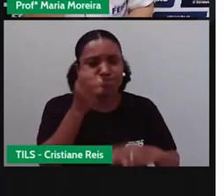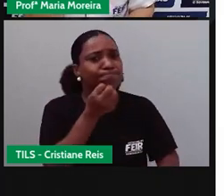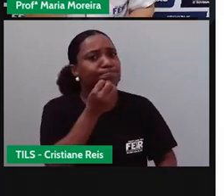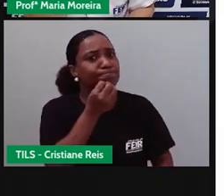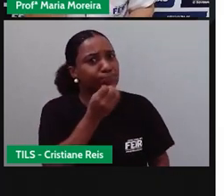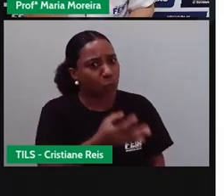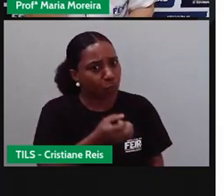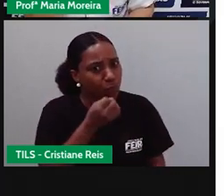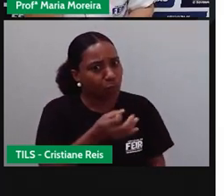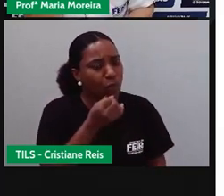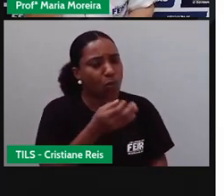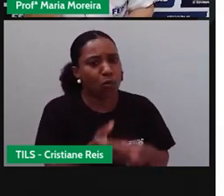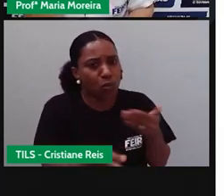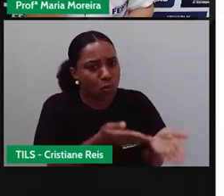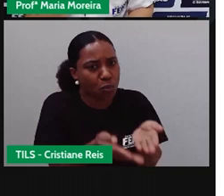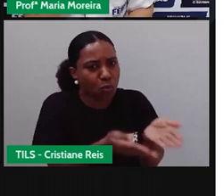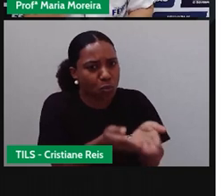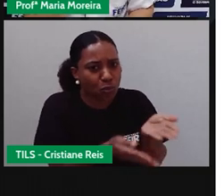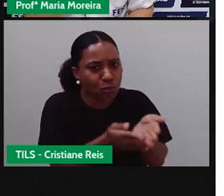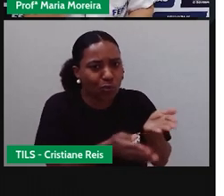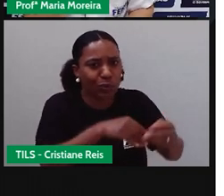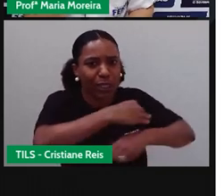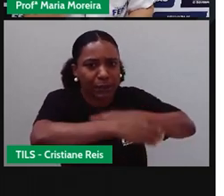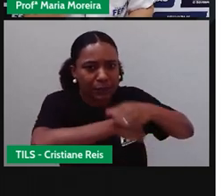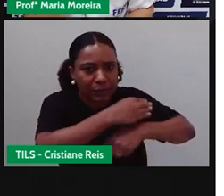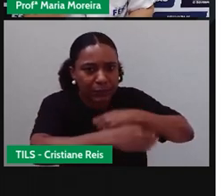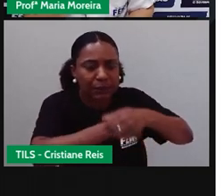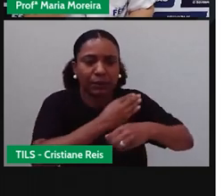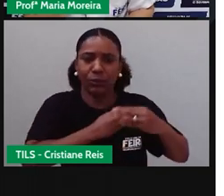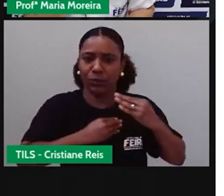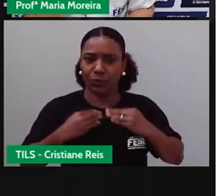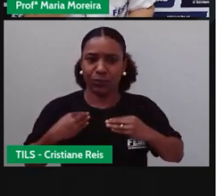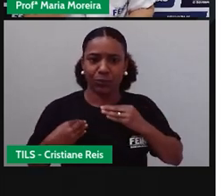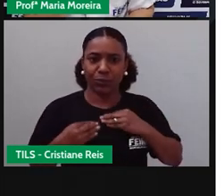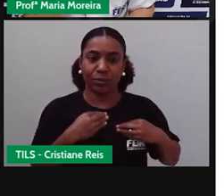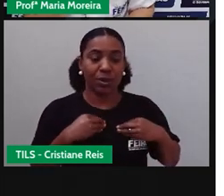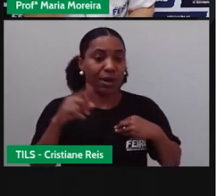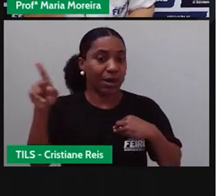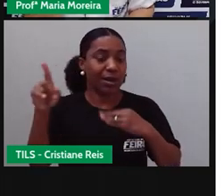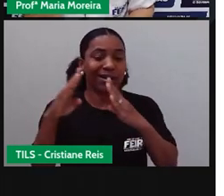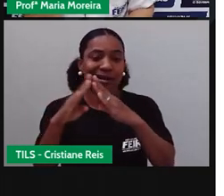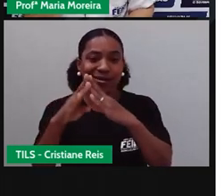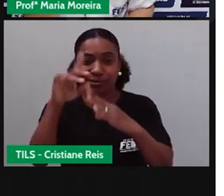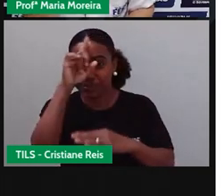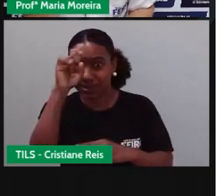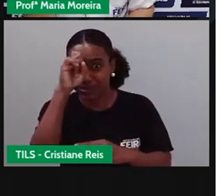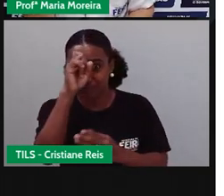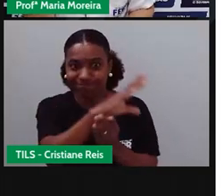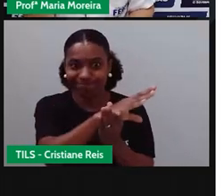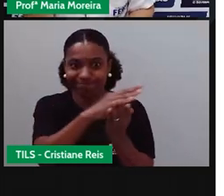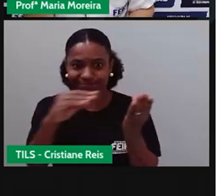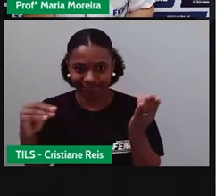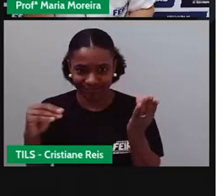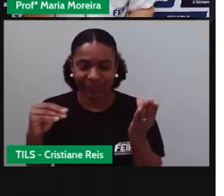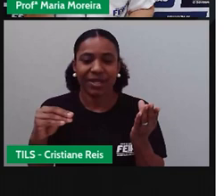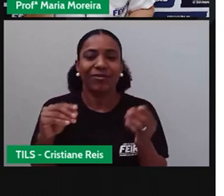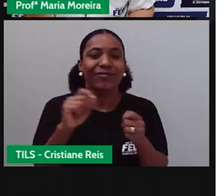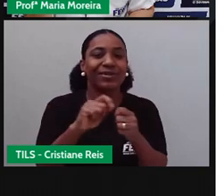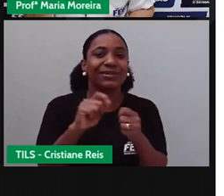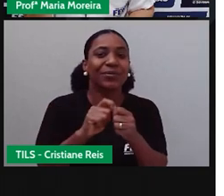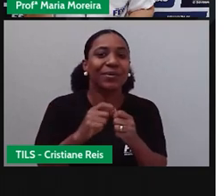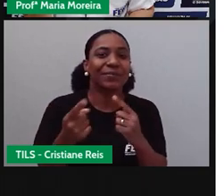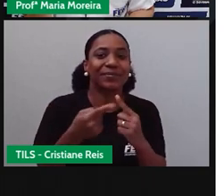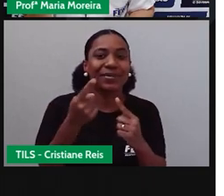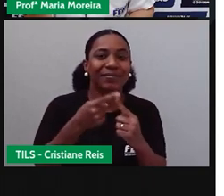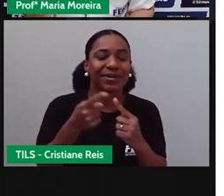A ideia é boa, vamos começar a fazer isso com os nossos hospitais também. Não é isso? E aí, a primeira ambulância motorizada foi